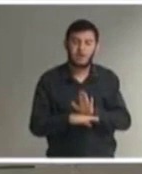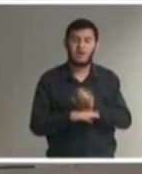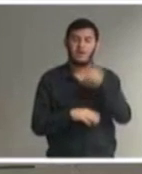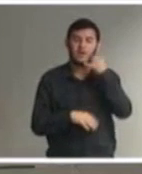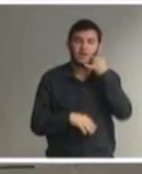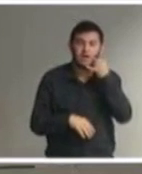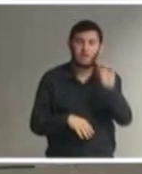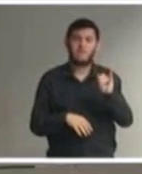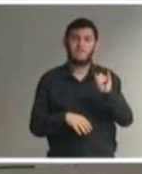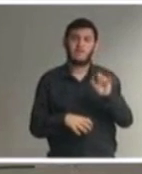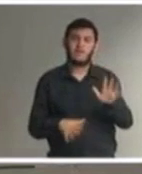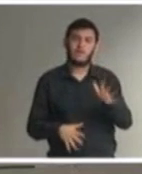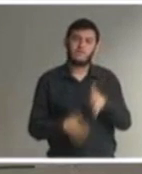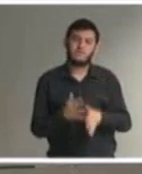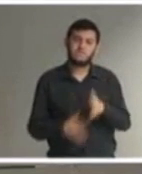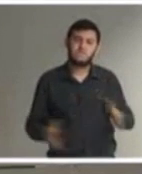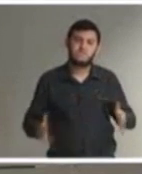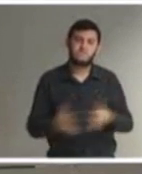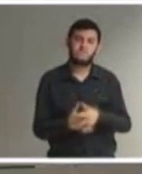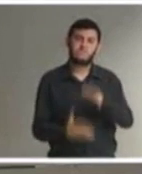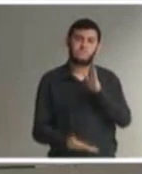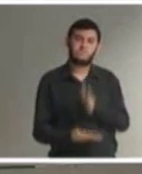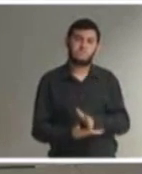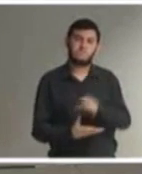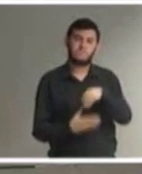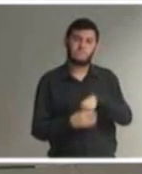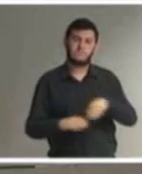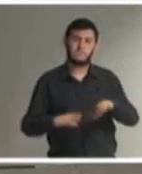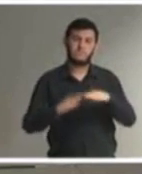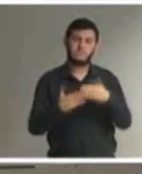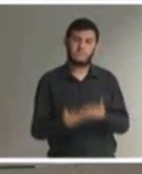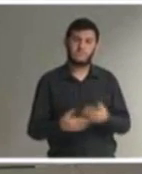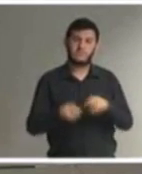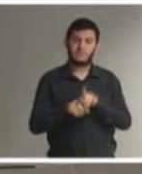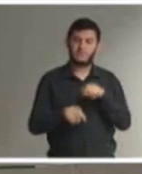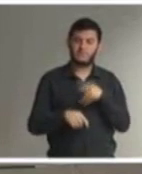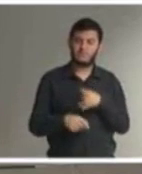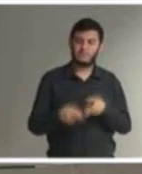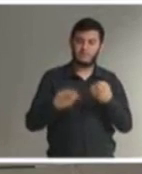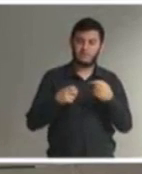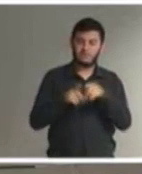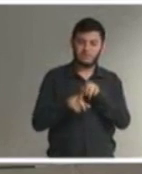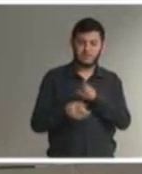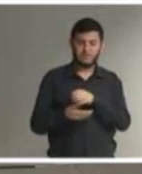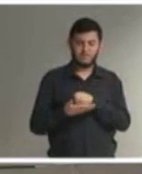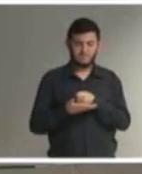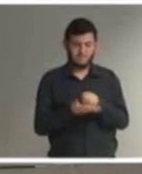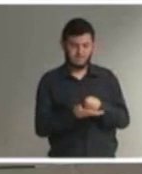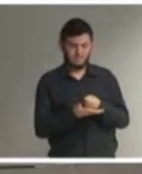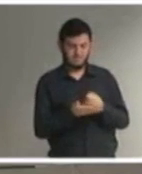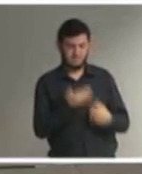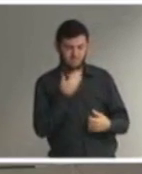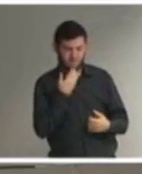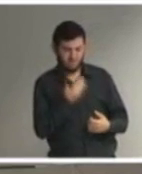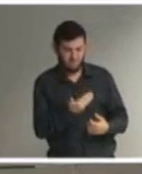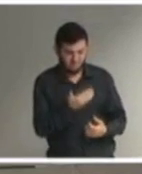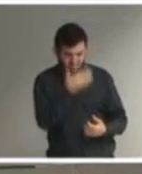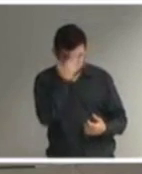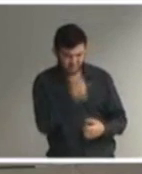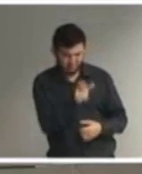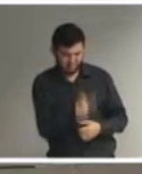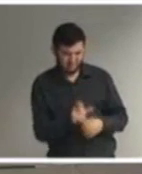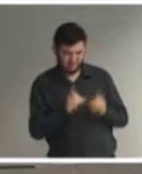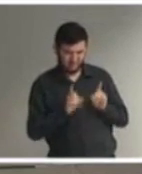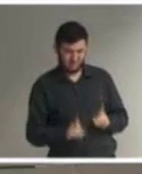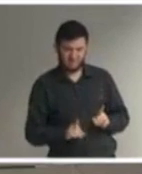a gente faz com que as pessoas percebam que ali não é um favor a pessoa com deficiência ali é um direito da pessoa com deficiência